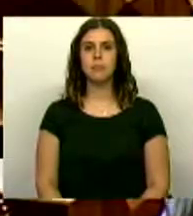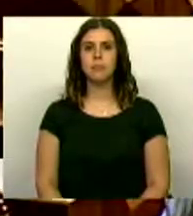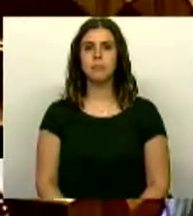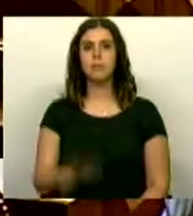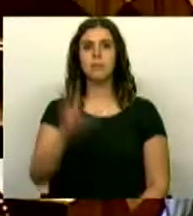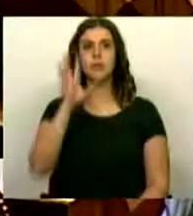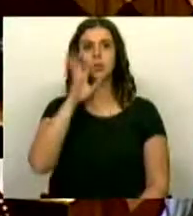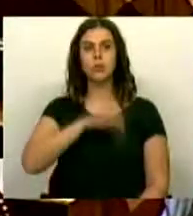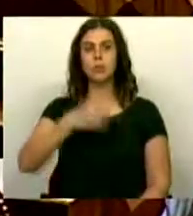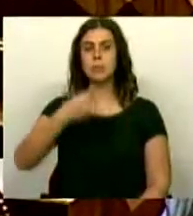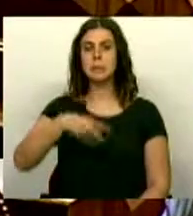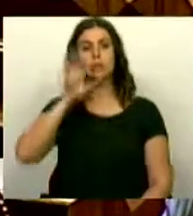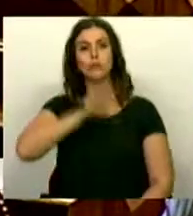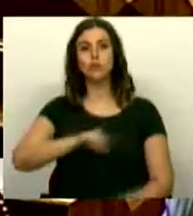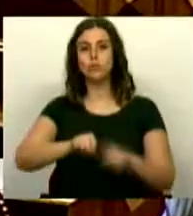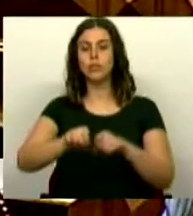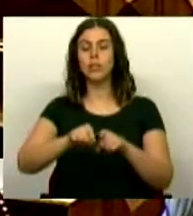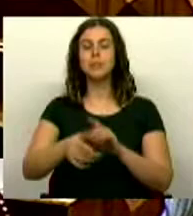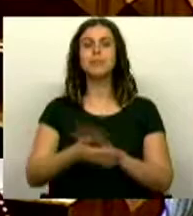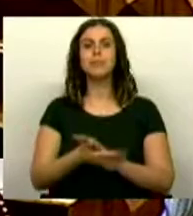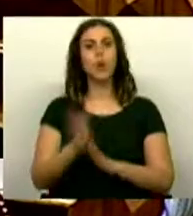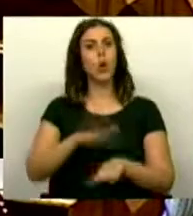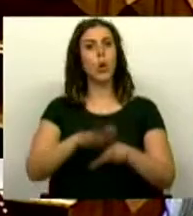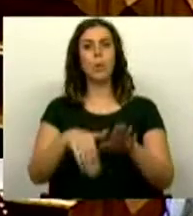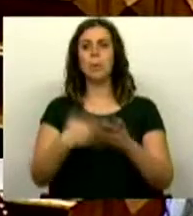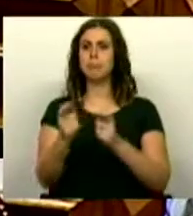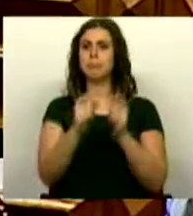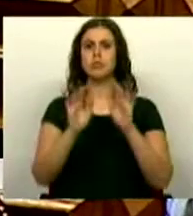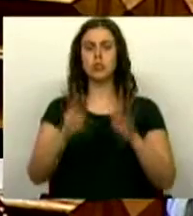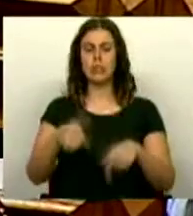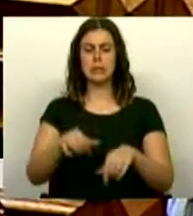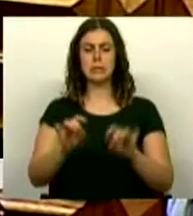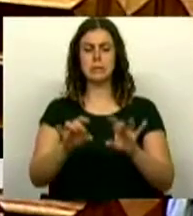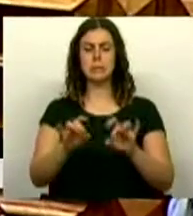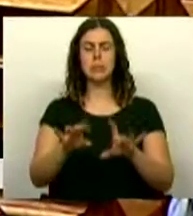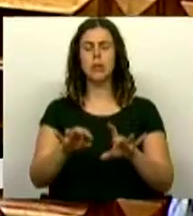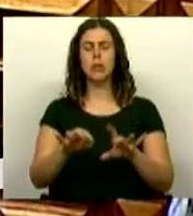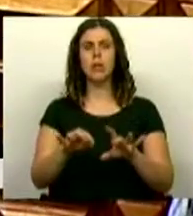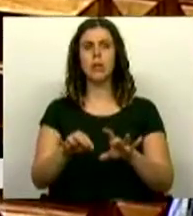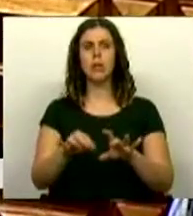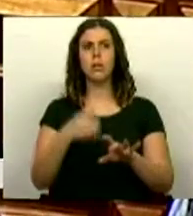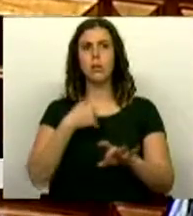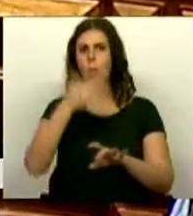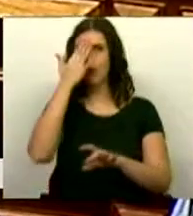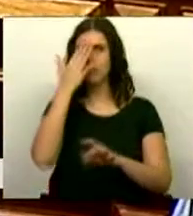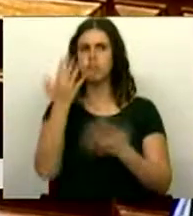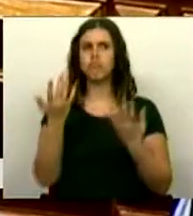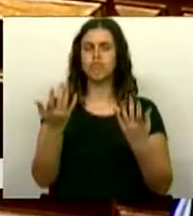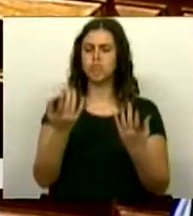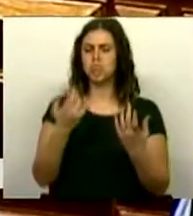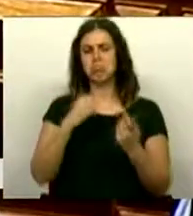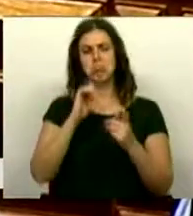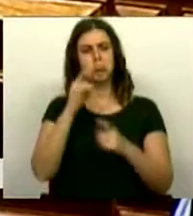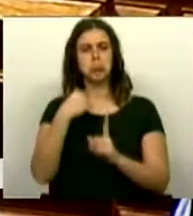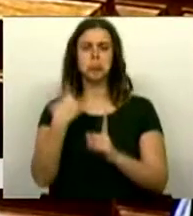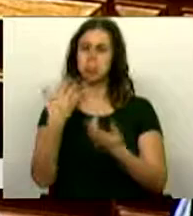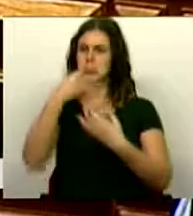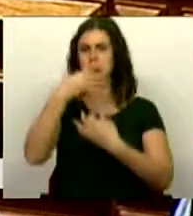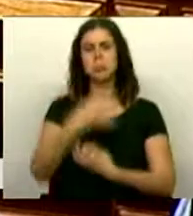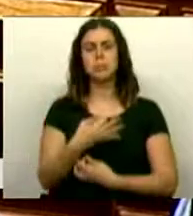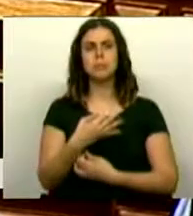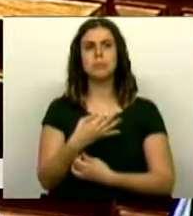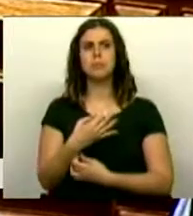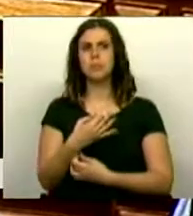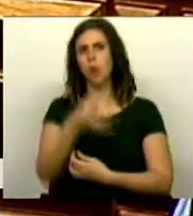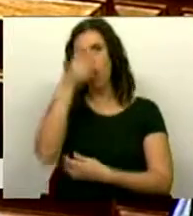Sr. Presidente, Srs. Deputados, na sequência já do debate que é ocorrido, penso que será legítimo tirar